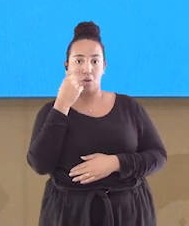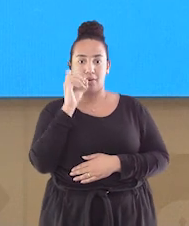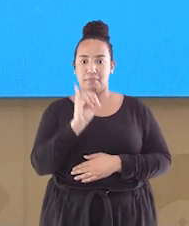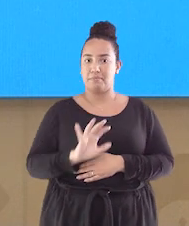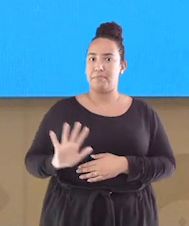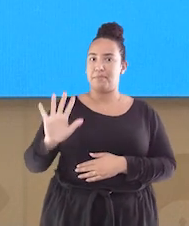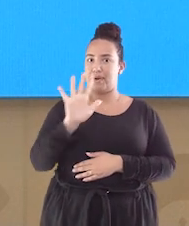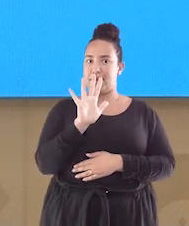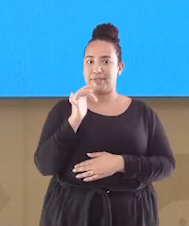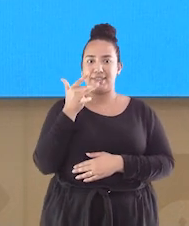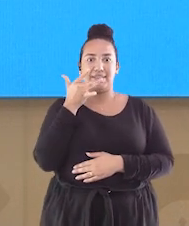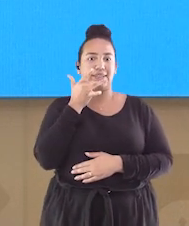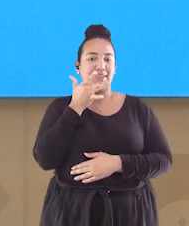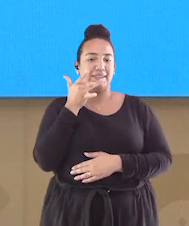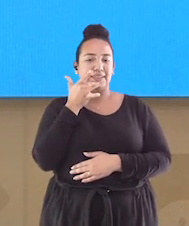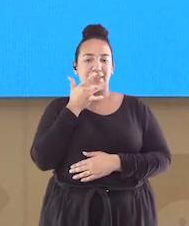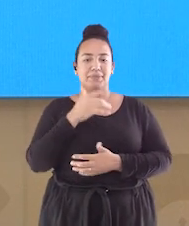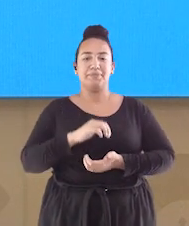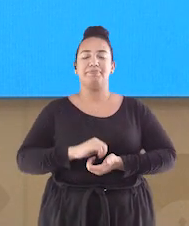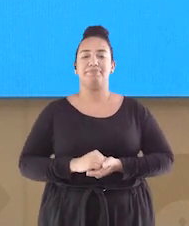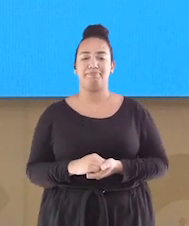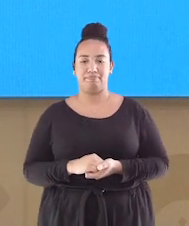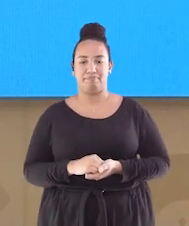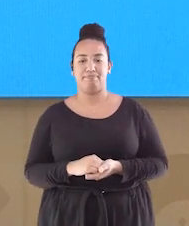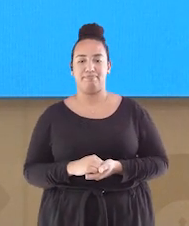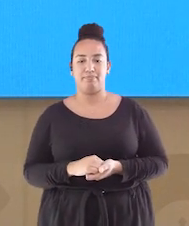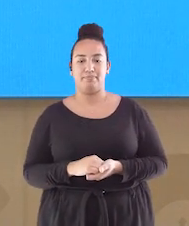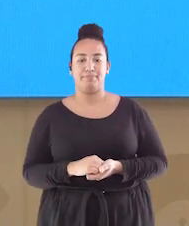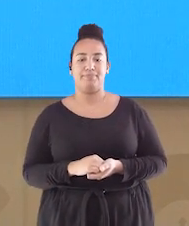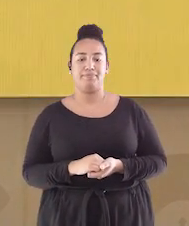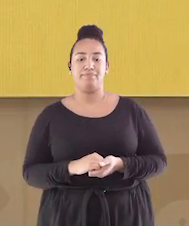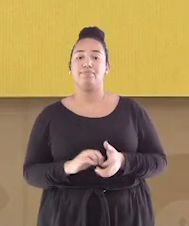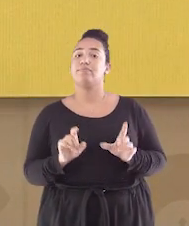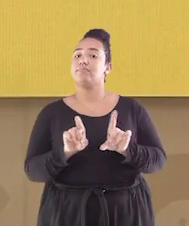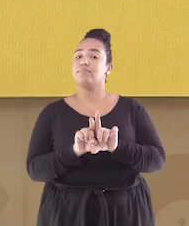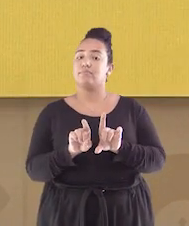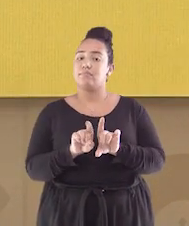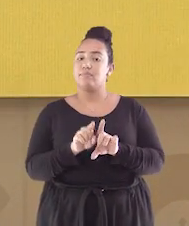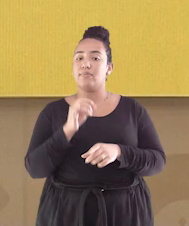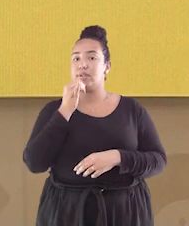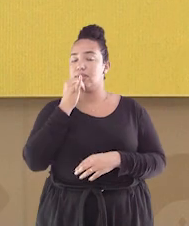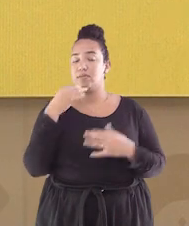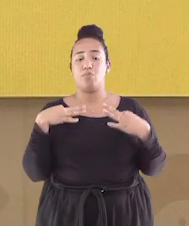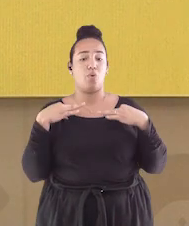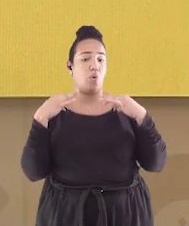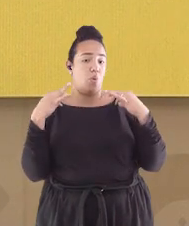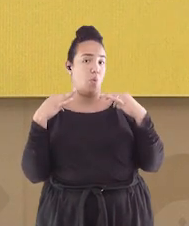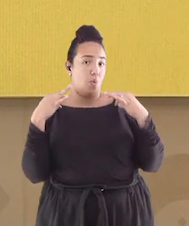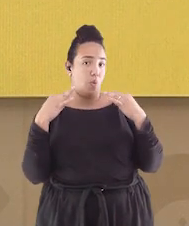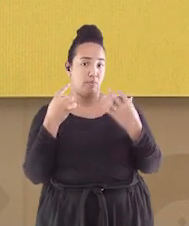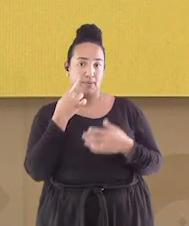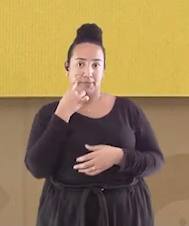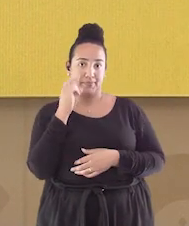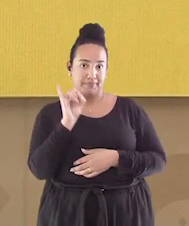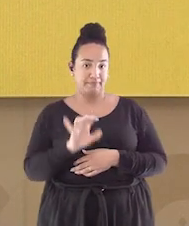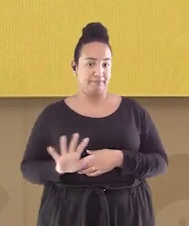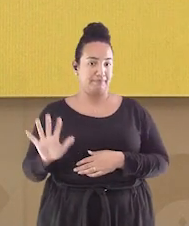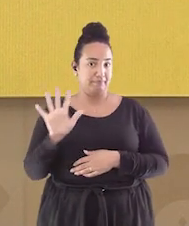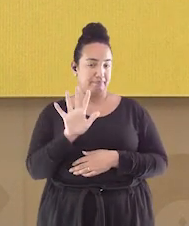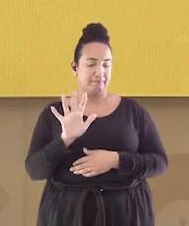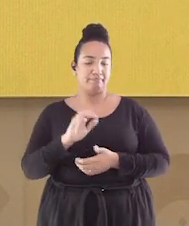quanta coisa gostosa tem aqui, não é verdade? Também encontramos vitrines de lojas de roupas, como esta.